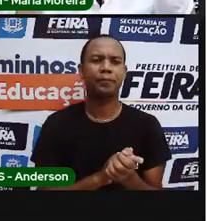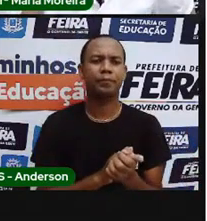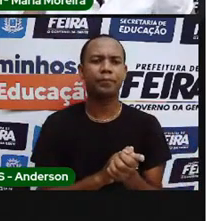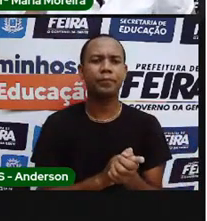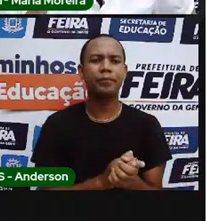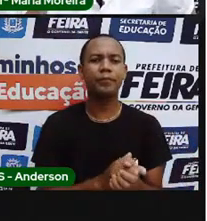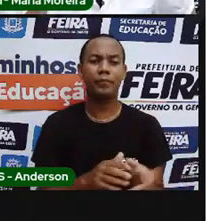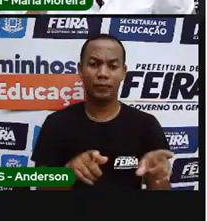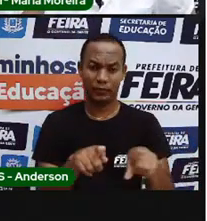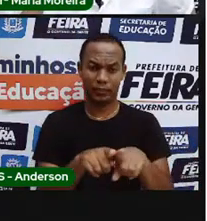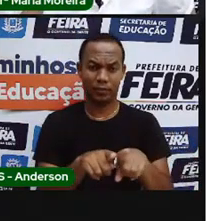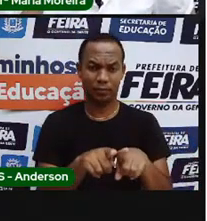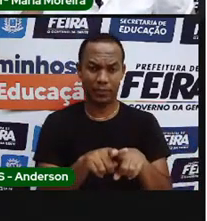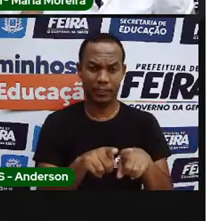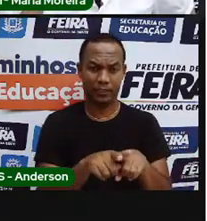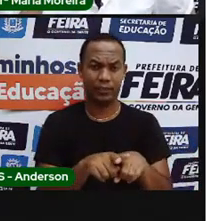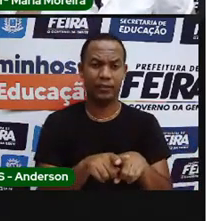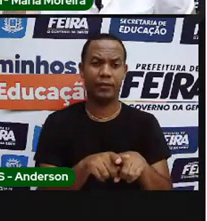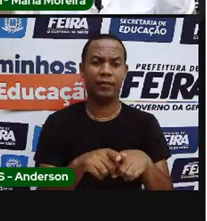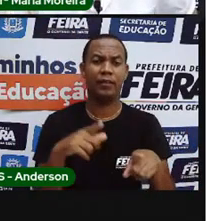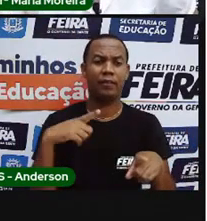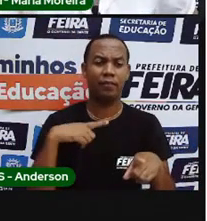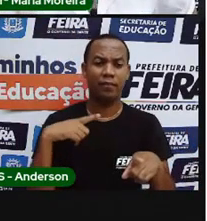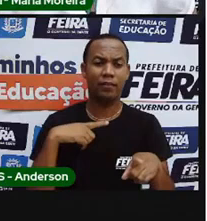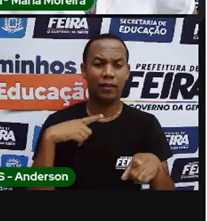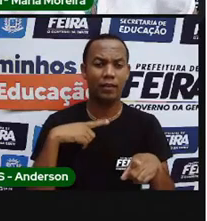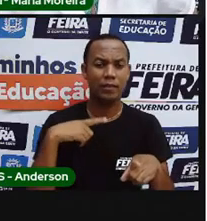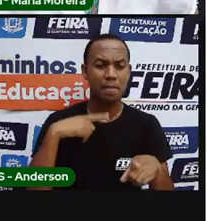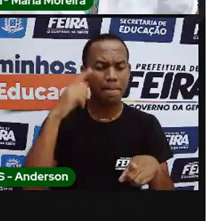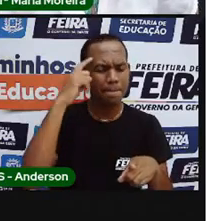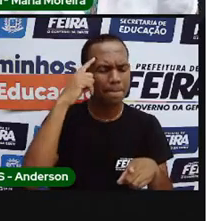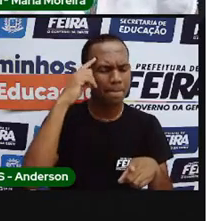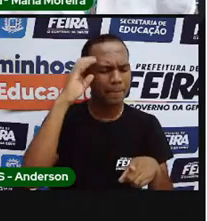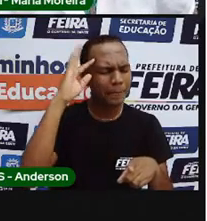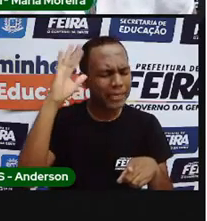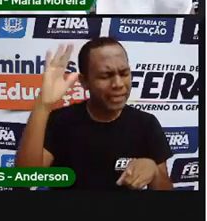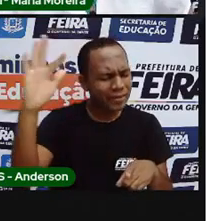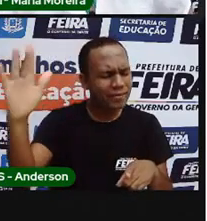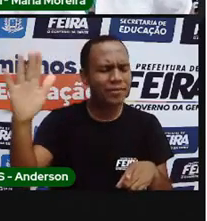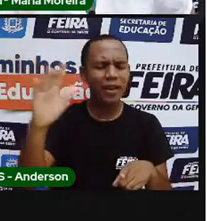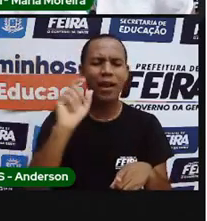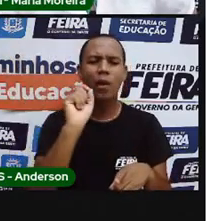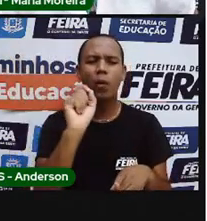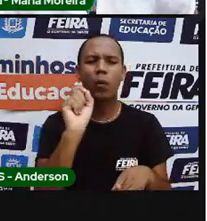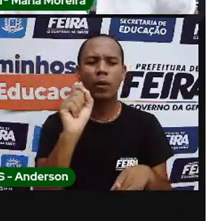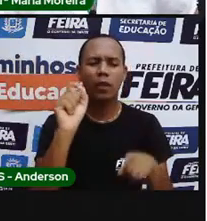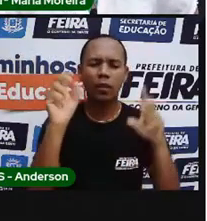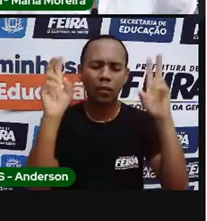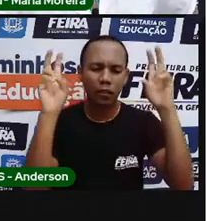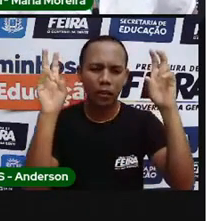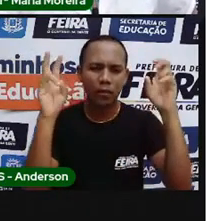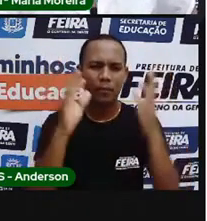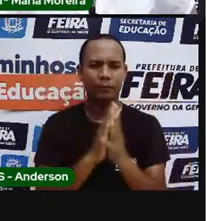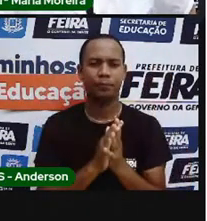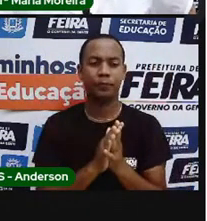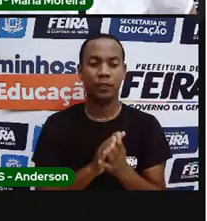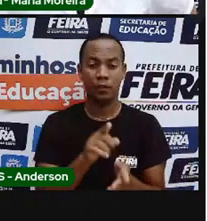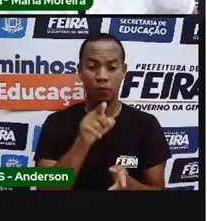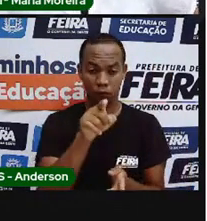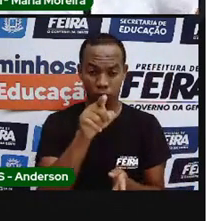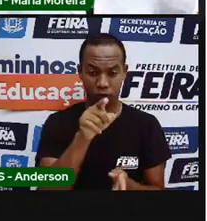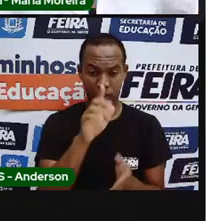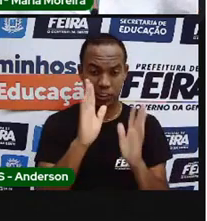aí, tem uma reflexão aqui para vocês. Vamos pensar sobre este assunto. Tá, você já